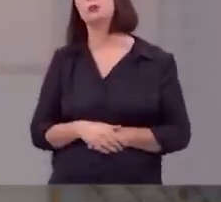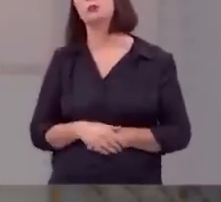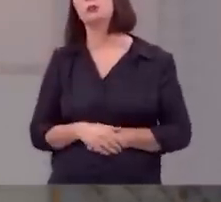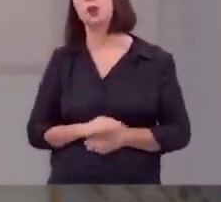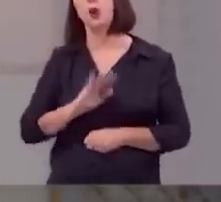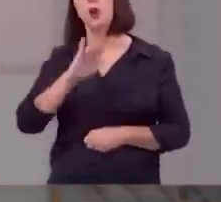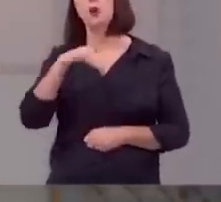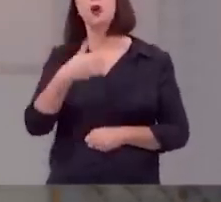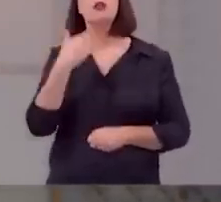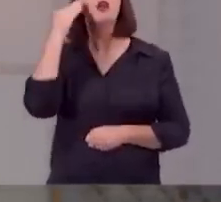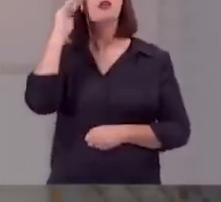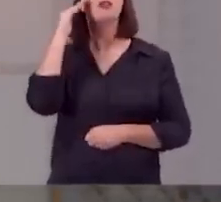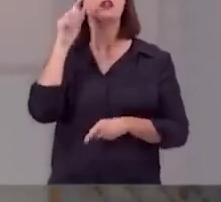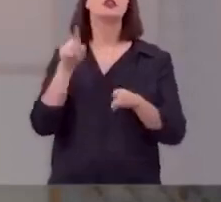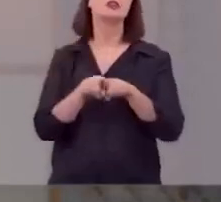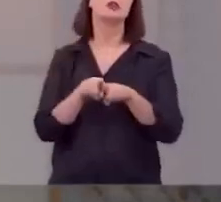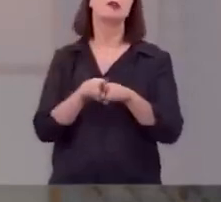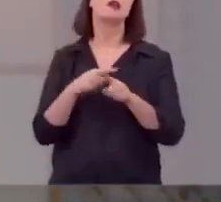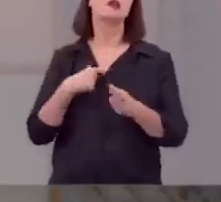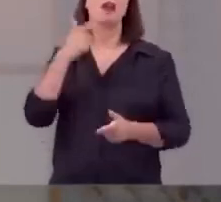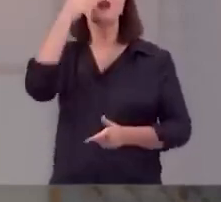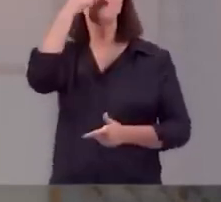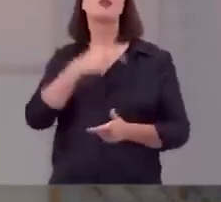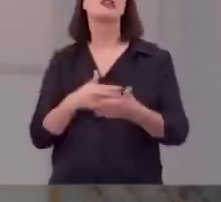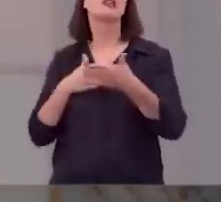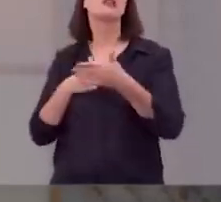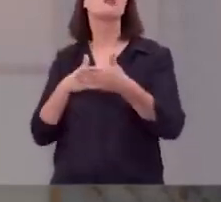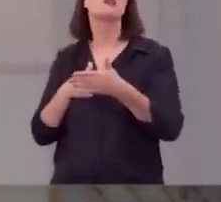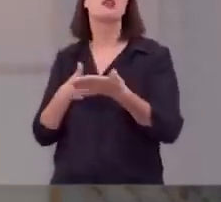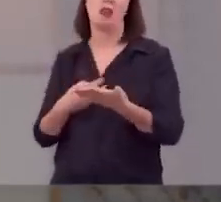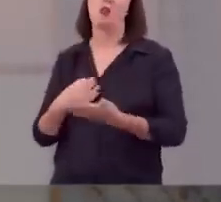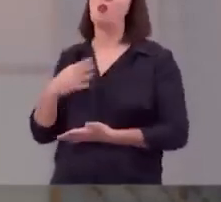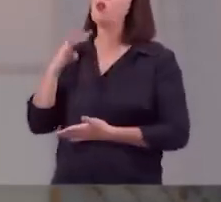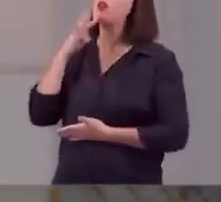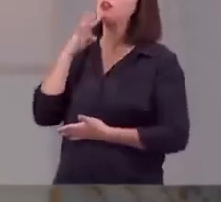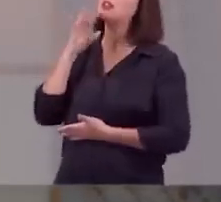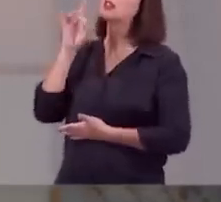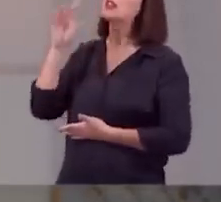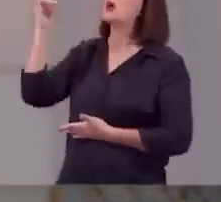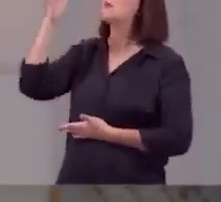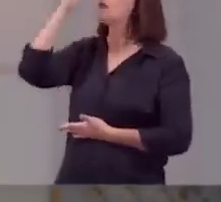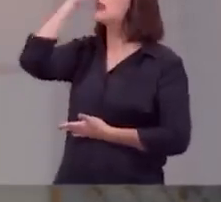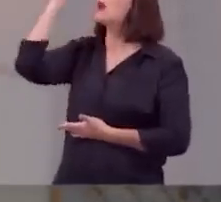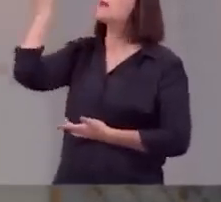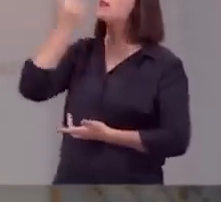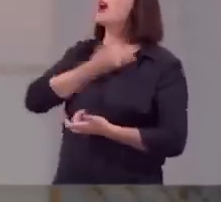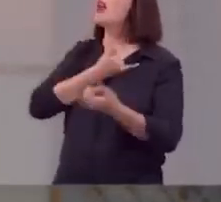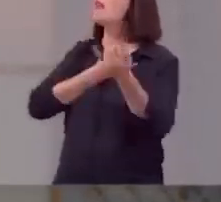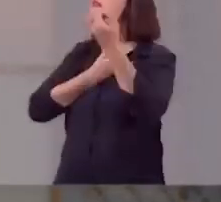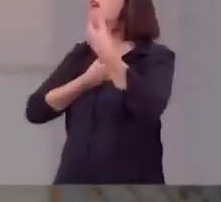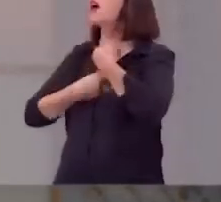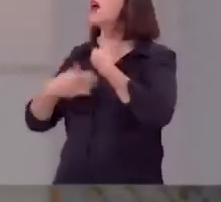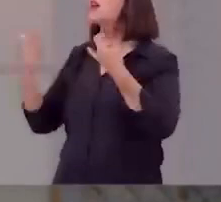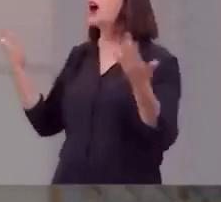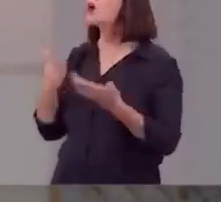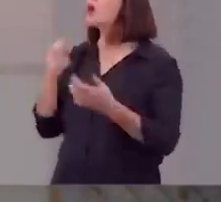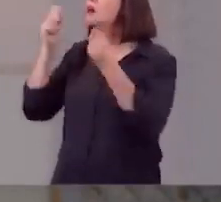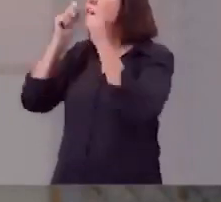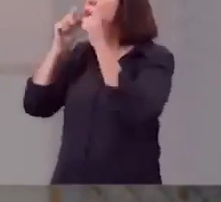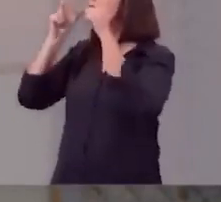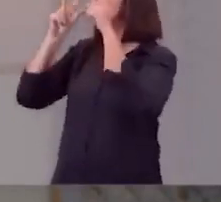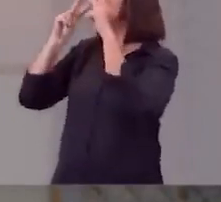quando ele compreende também que ele é uma pessoa limitada ele conhecia Deus só de ouvir falar mas agora os seus olhos